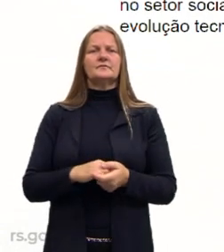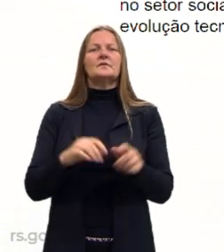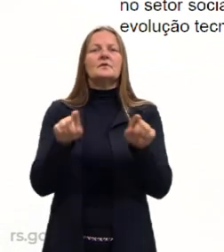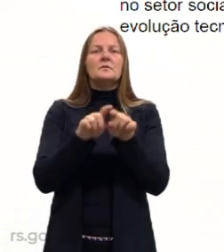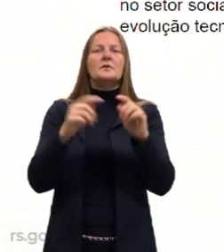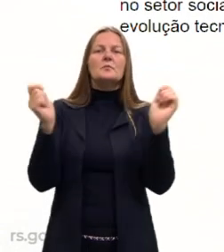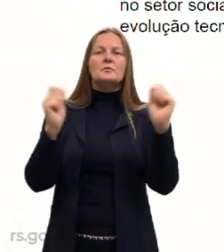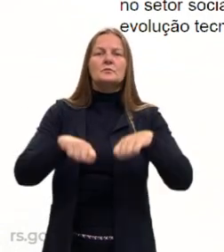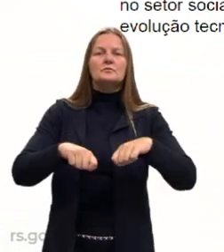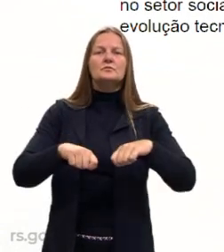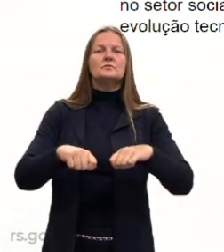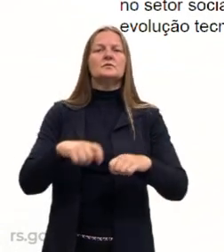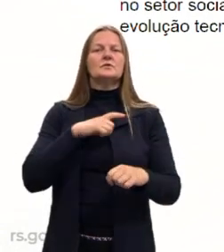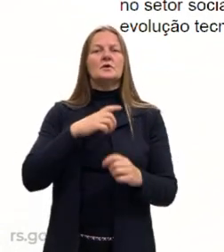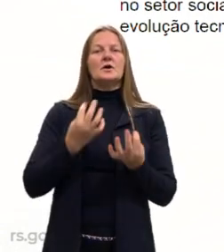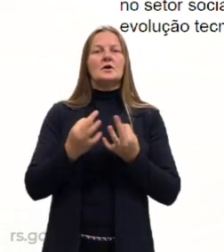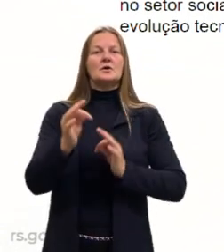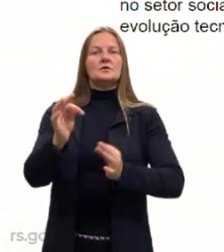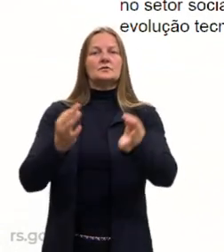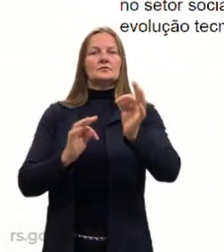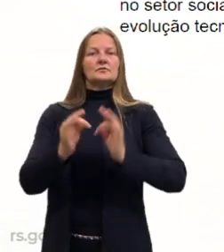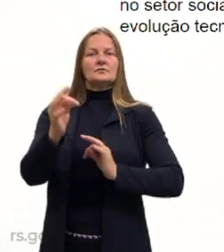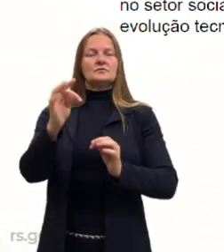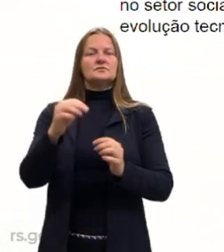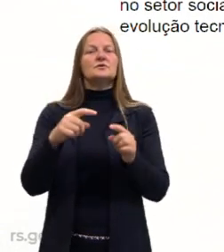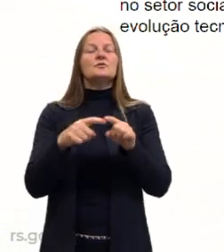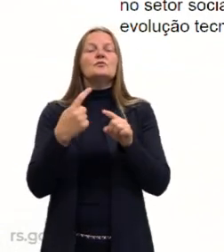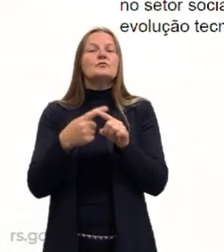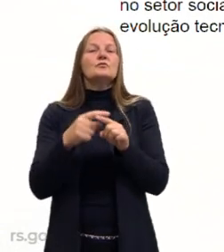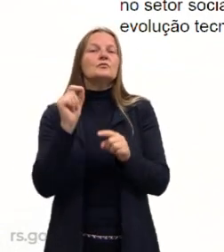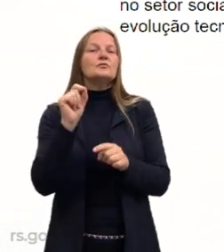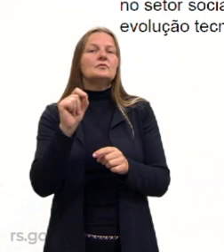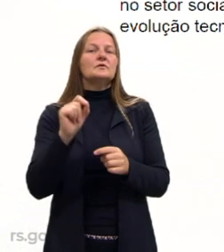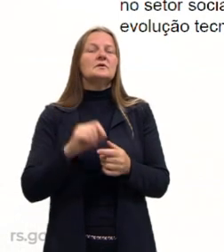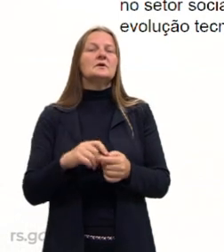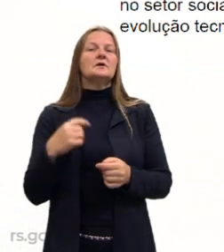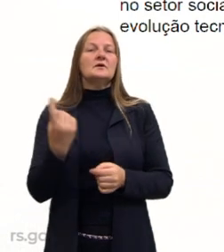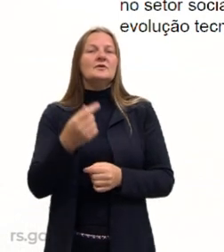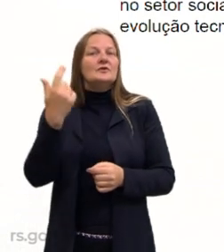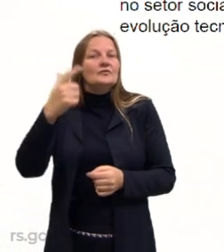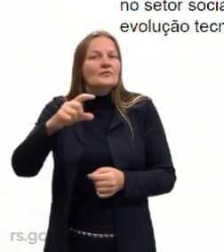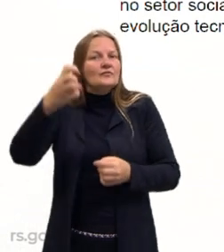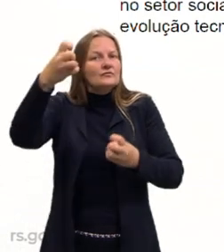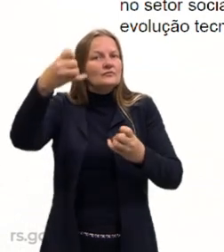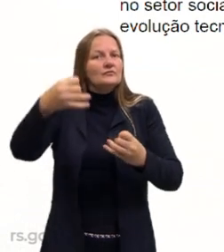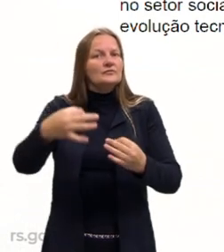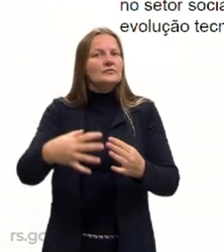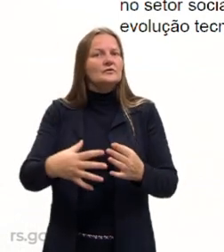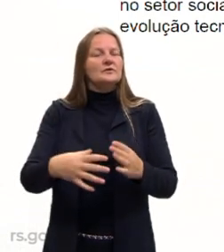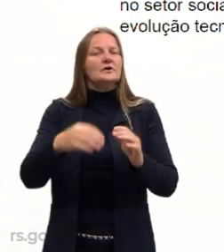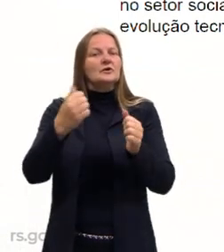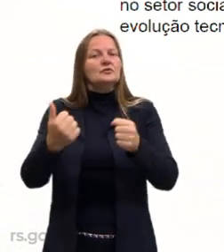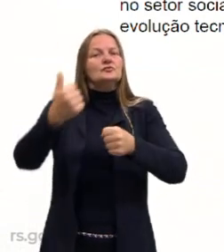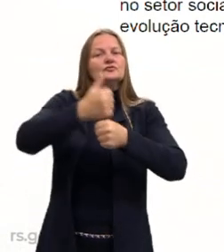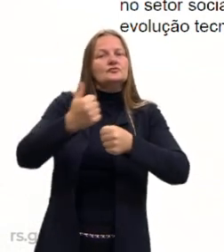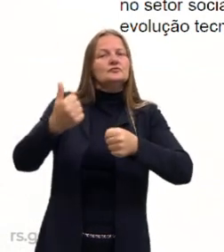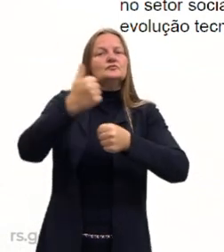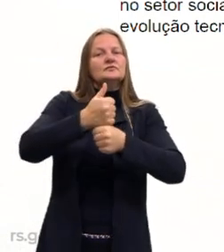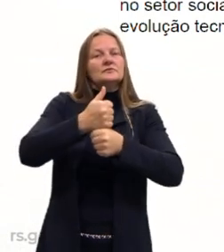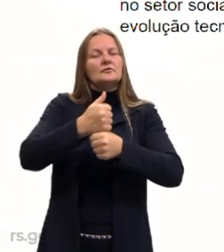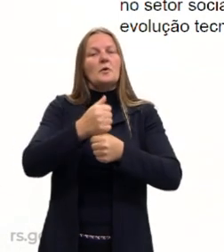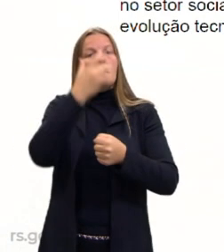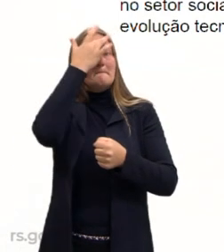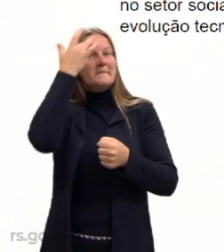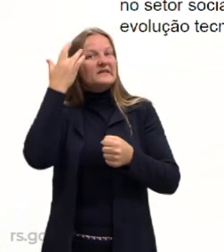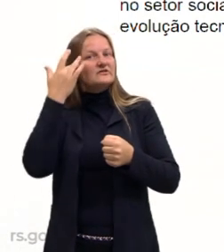possibilitando, então, essa tecnologia. grande questão aqui, eu trago pra vocês de novo, vou repetir, é a substituição da manufatura